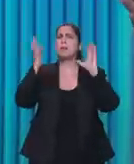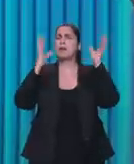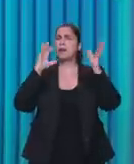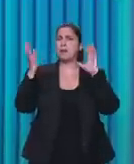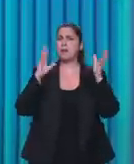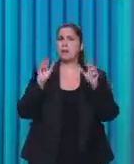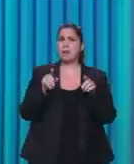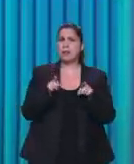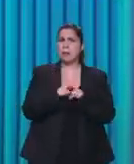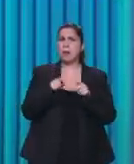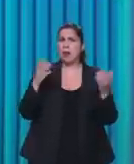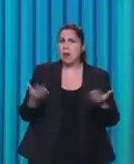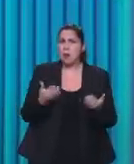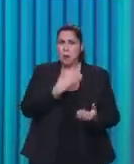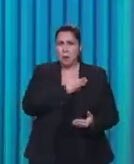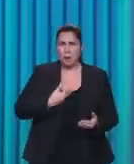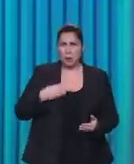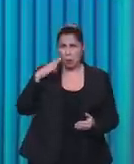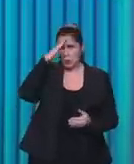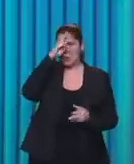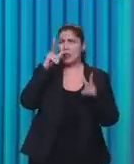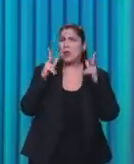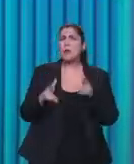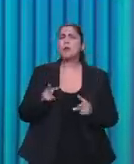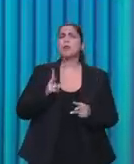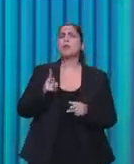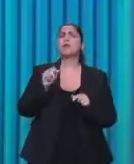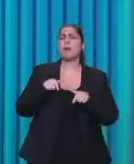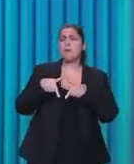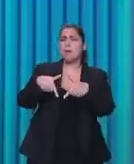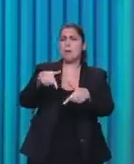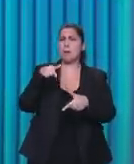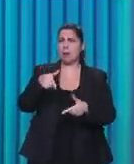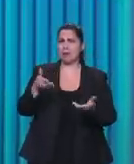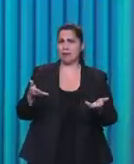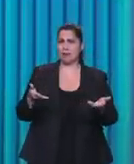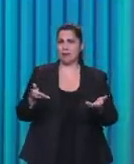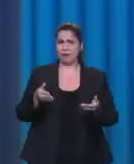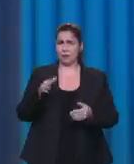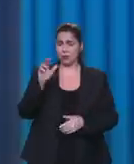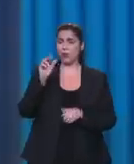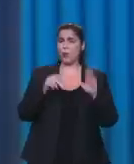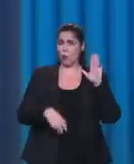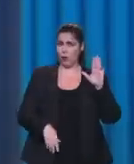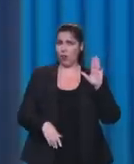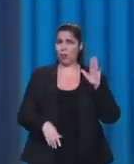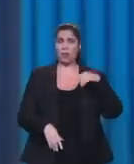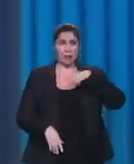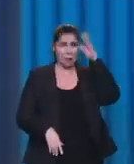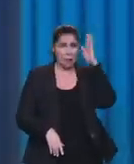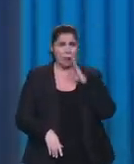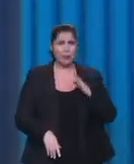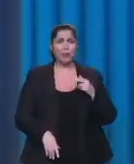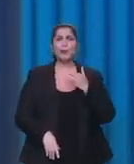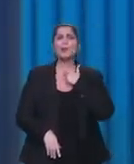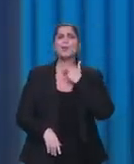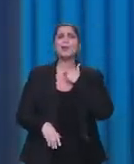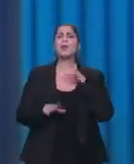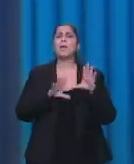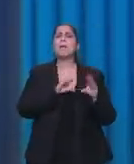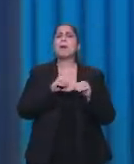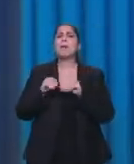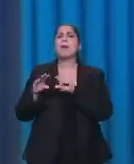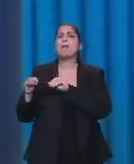política pública do atual governo Bolsonaro. Agora, deixe que eu lhe diga, presidente Lula, o Brasil não pode mais adiar aquilo que o meu projeto